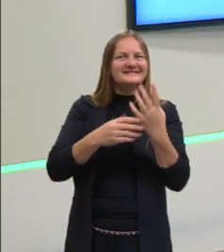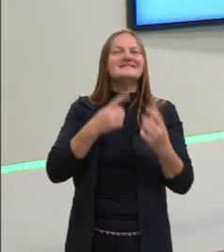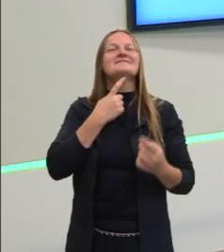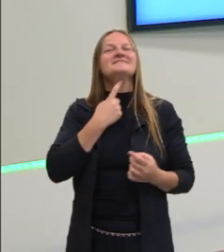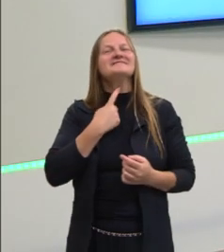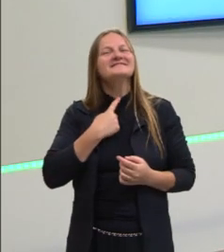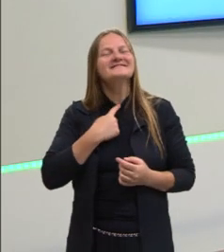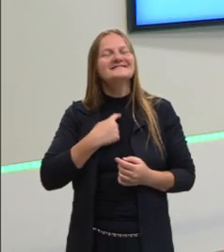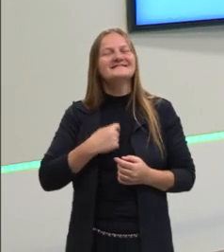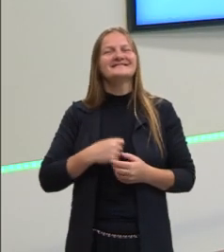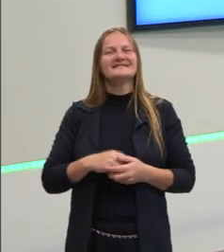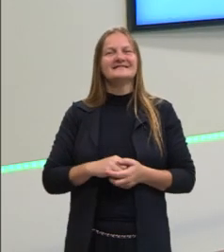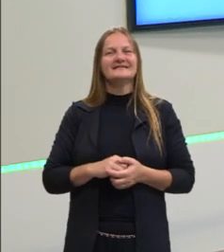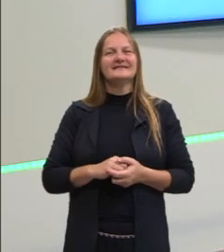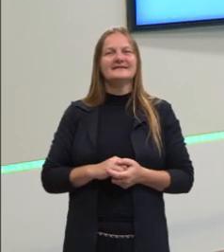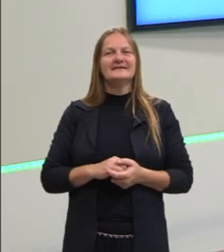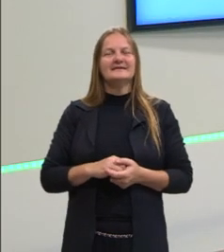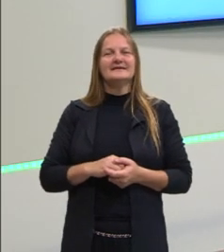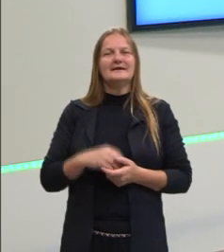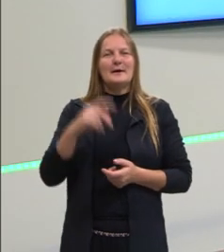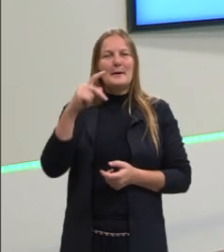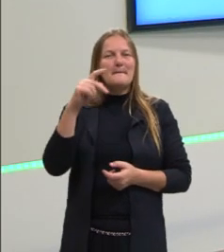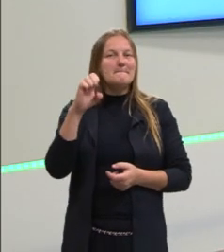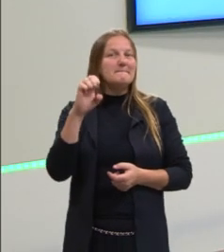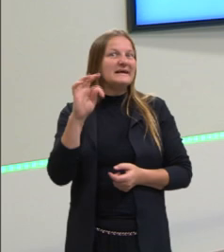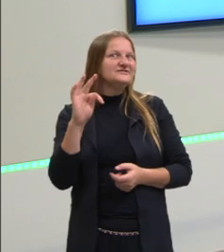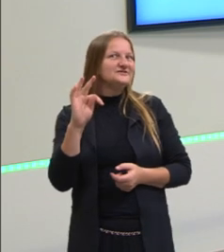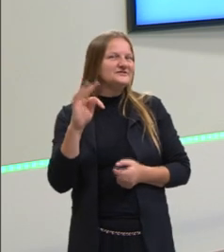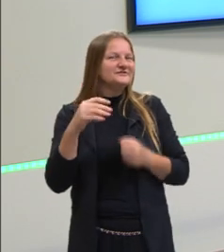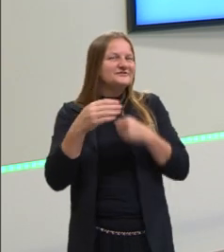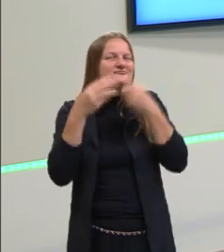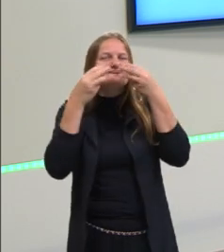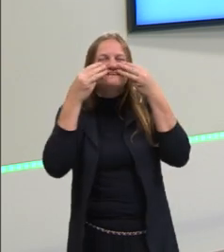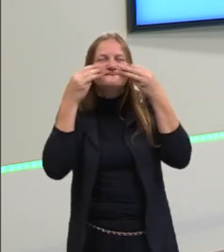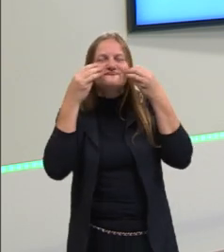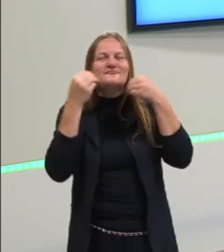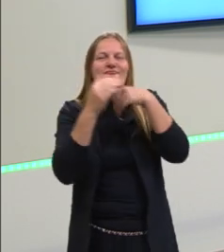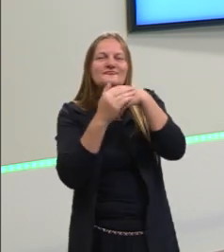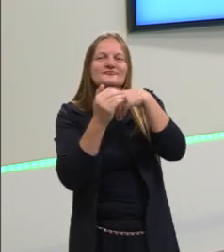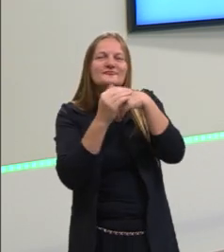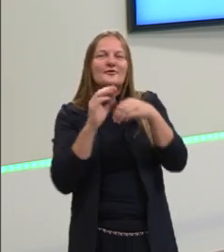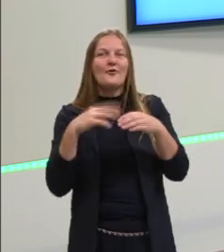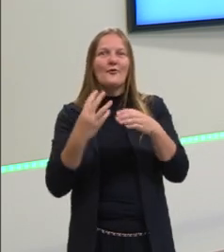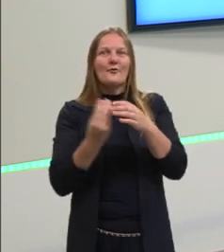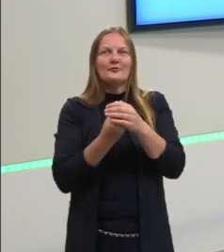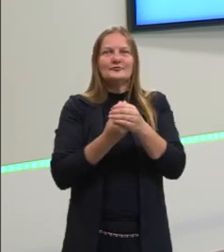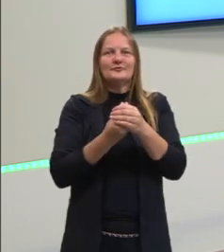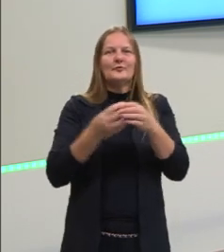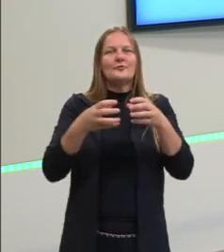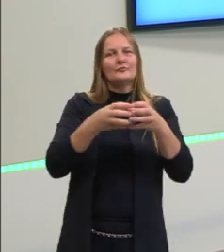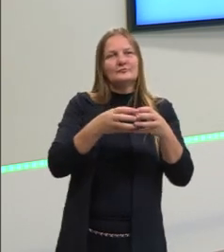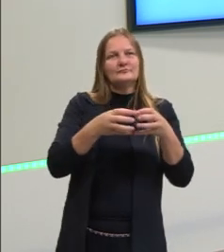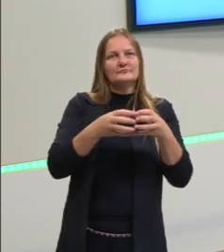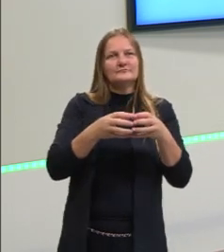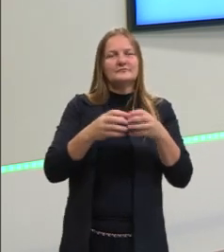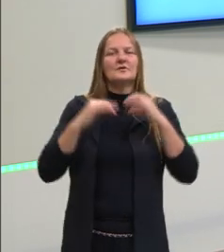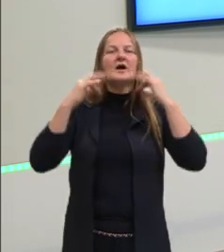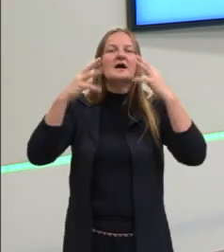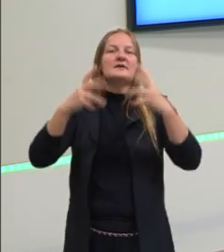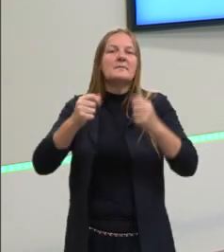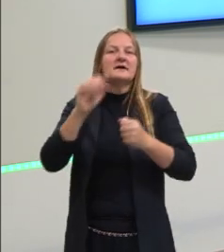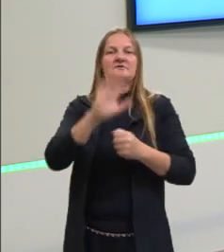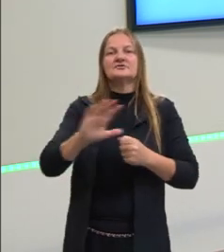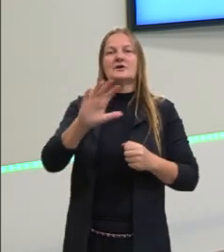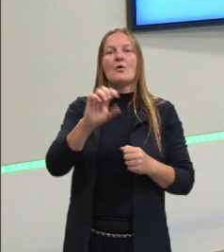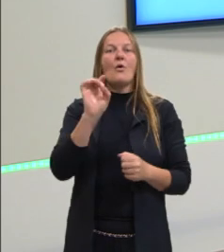então, de ter seus pets, de cuidar deles. E quando eu penso, então, em conjunto de gatos, eu posso pensar em conjunto de animais de uma forma